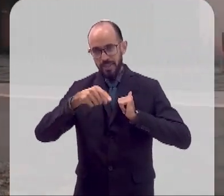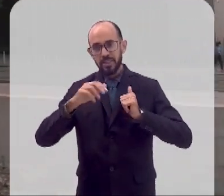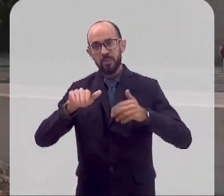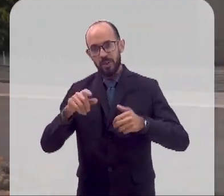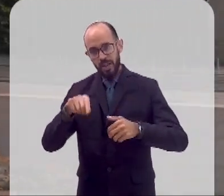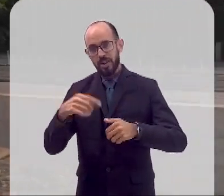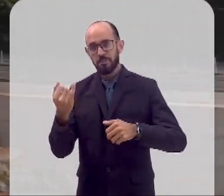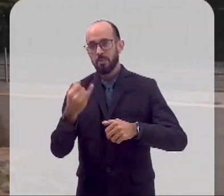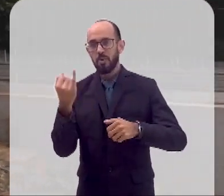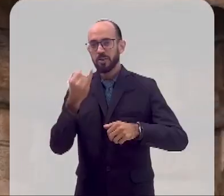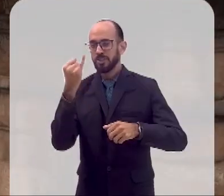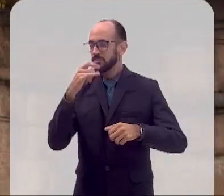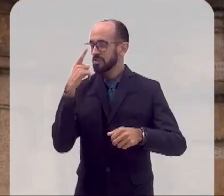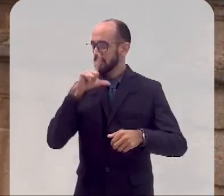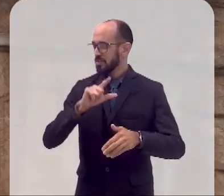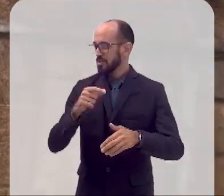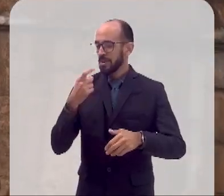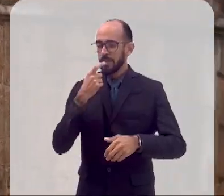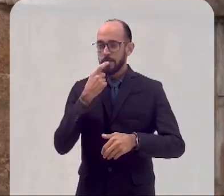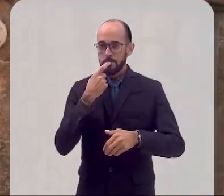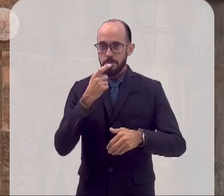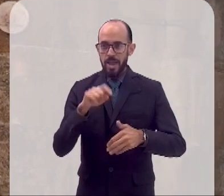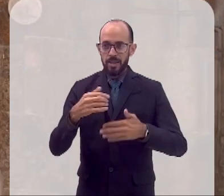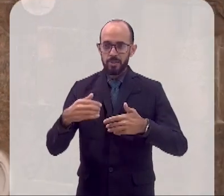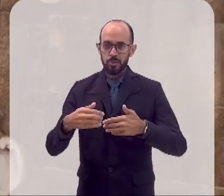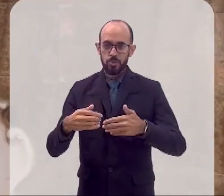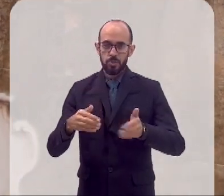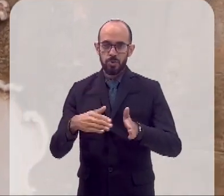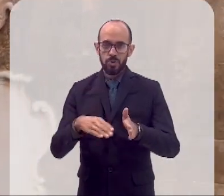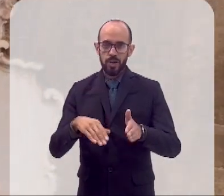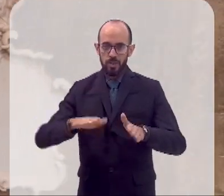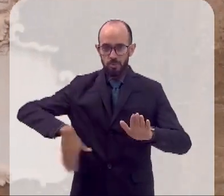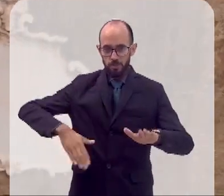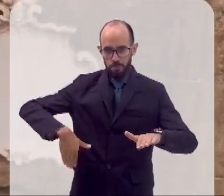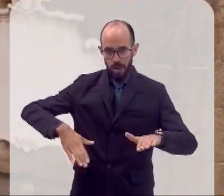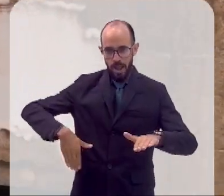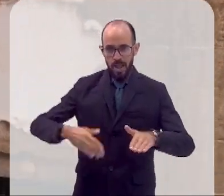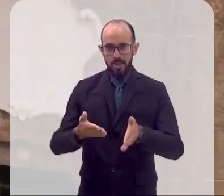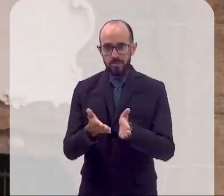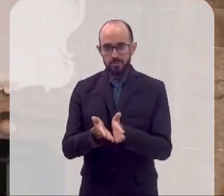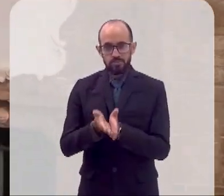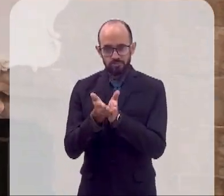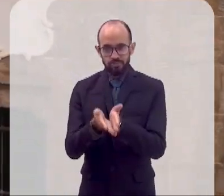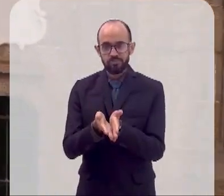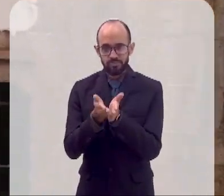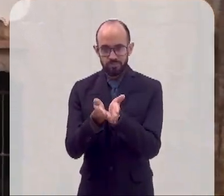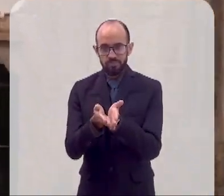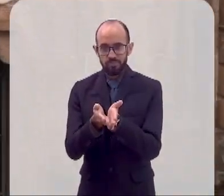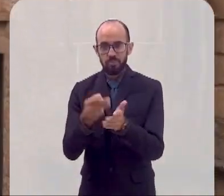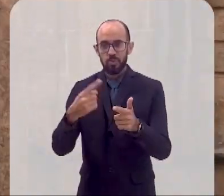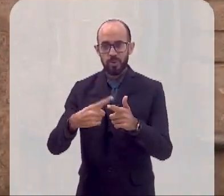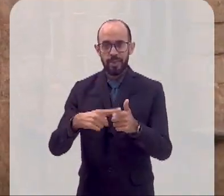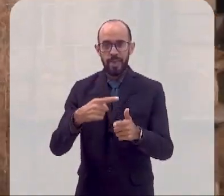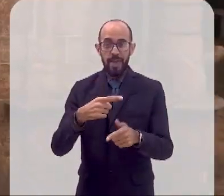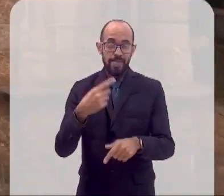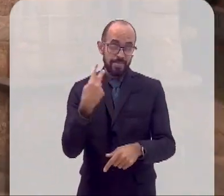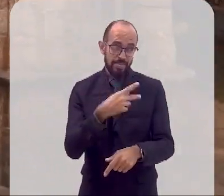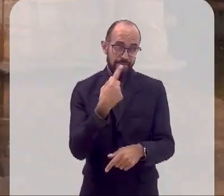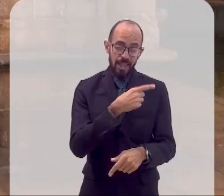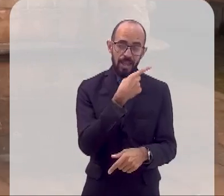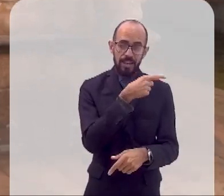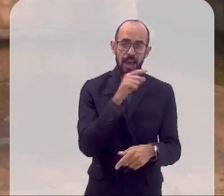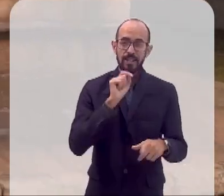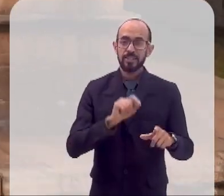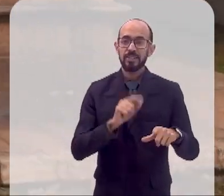Era fundamental você ter um chafariz bem ali próximo, bem próximo às embarcações, né? Justamente porque dali